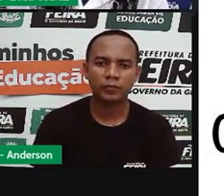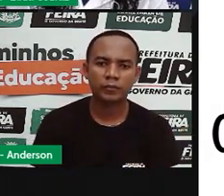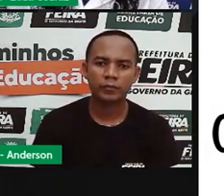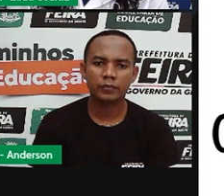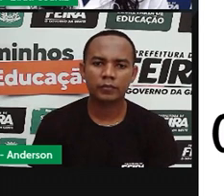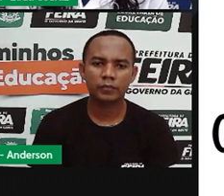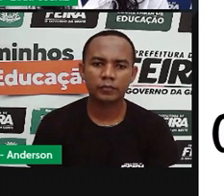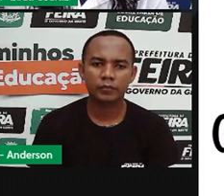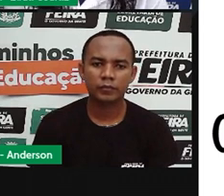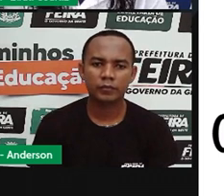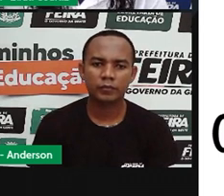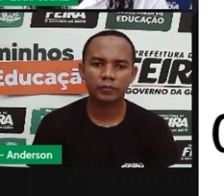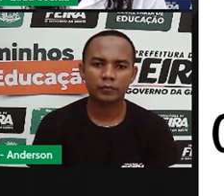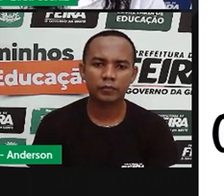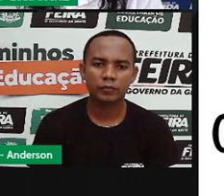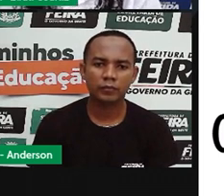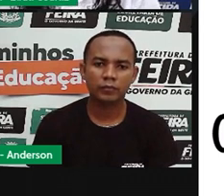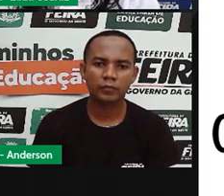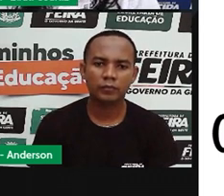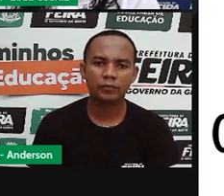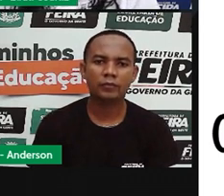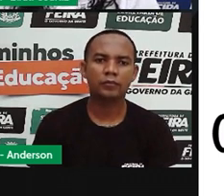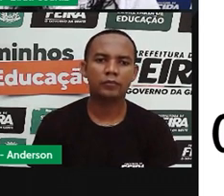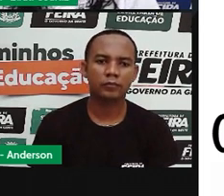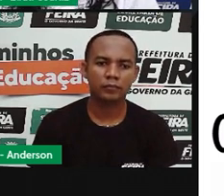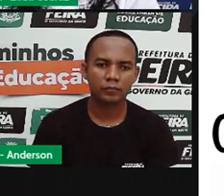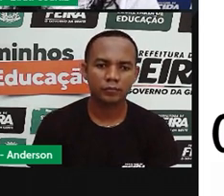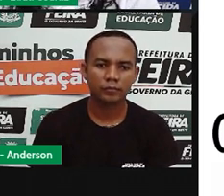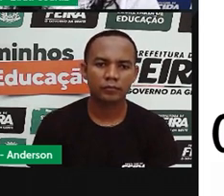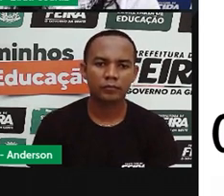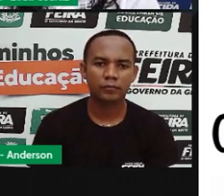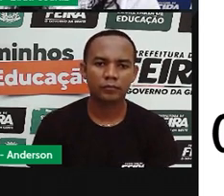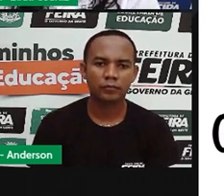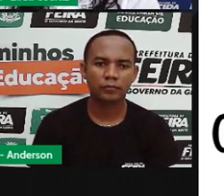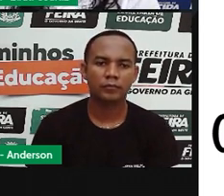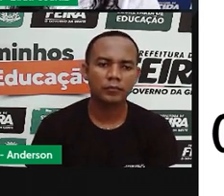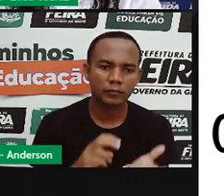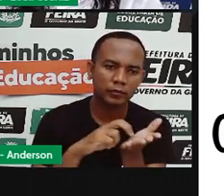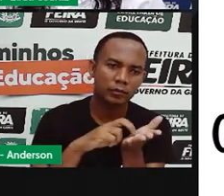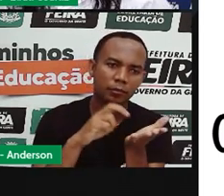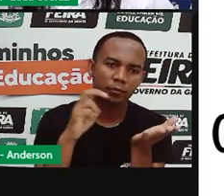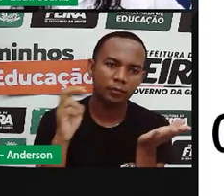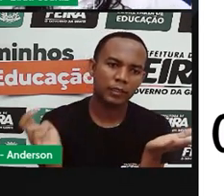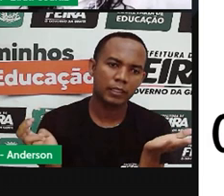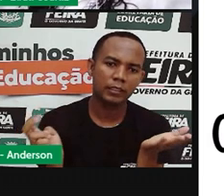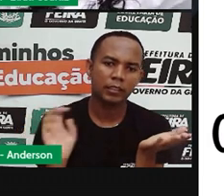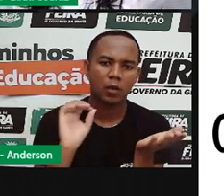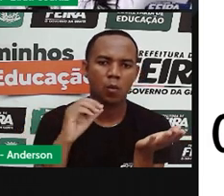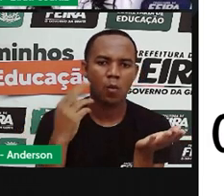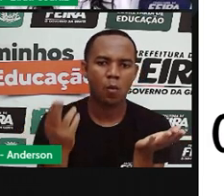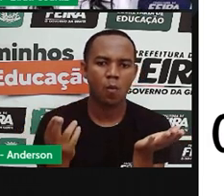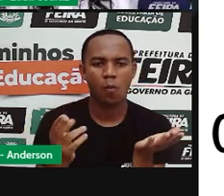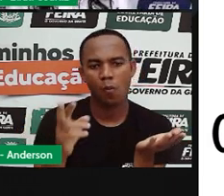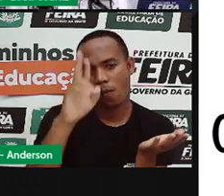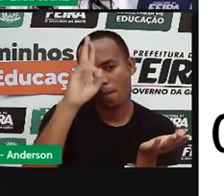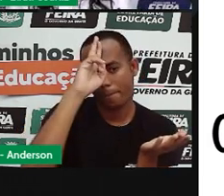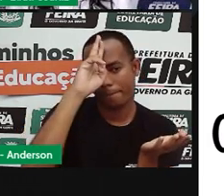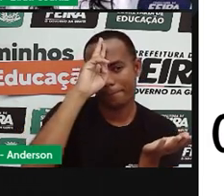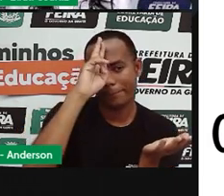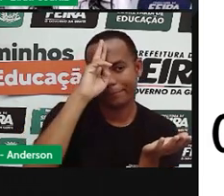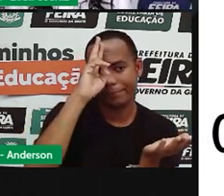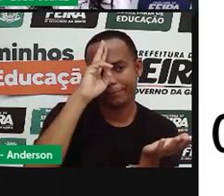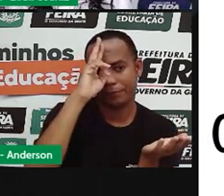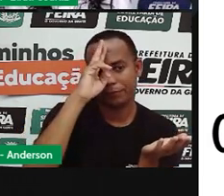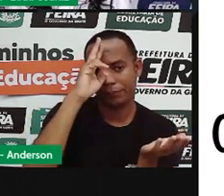Entendeu? O lado que o sol nasce manhã, meio-dia, o sol vai estar assim,